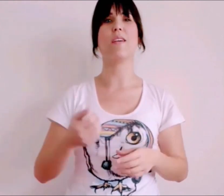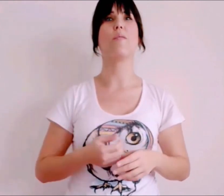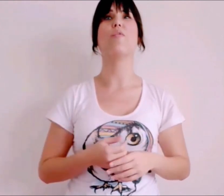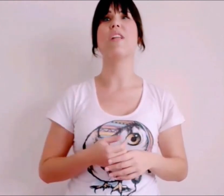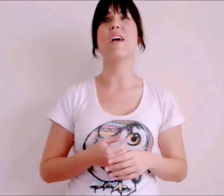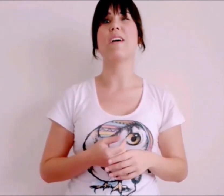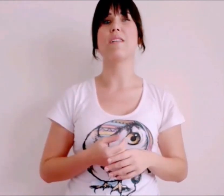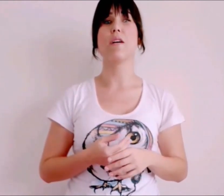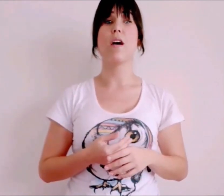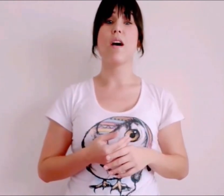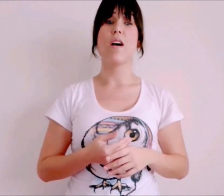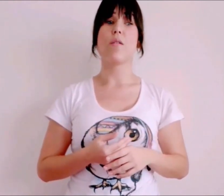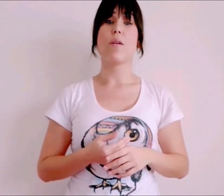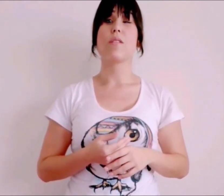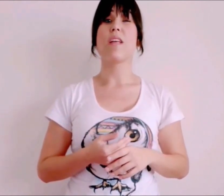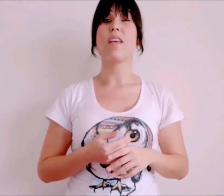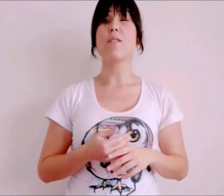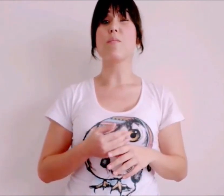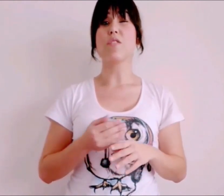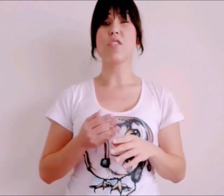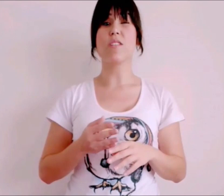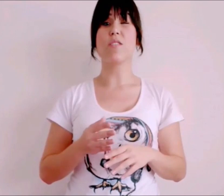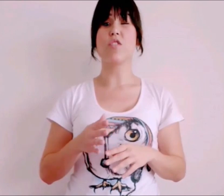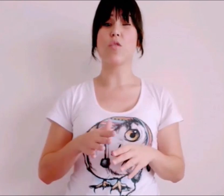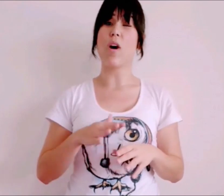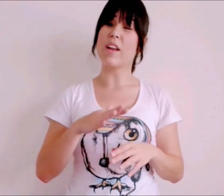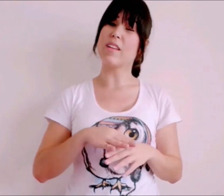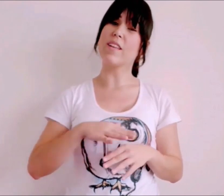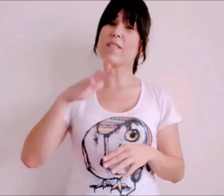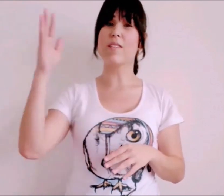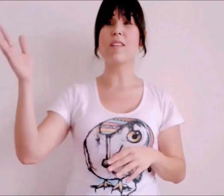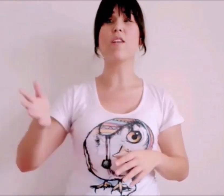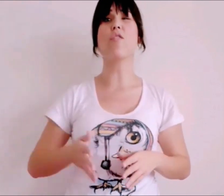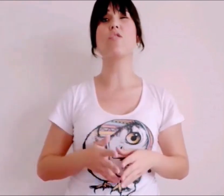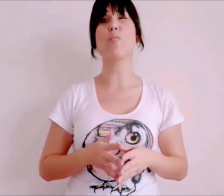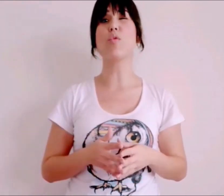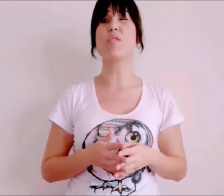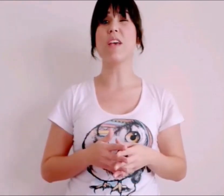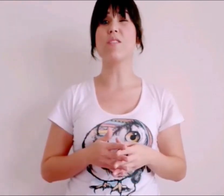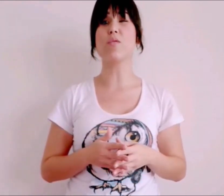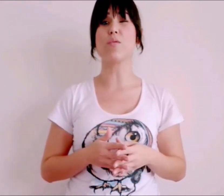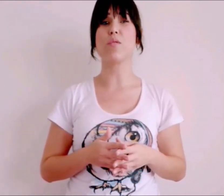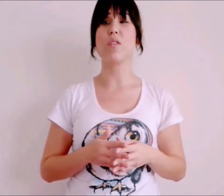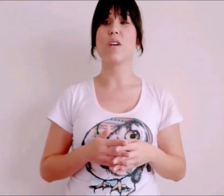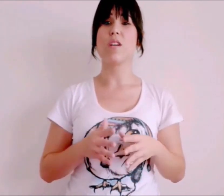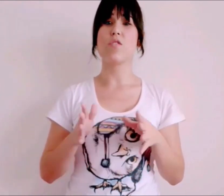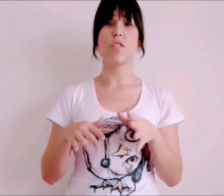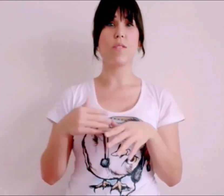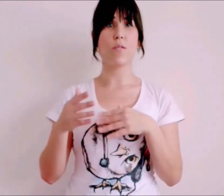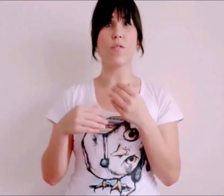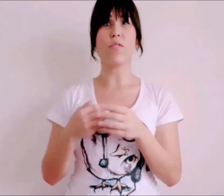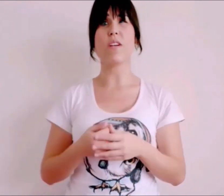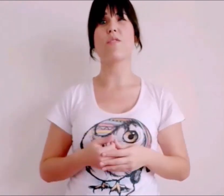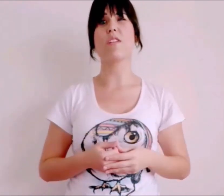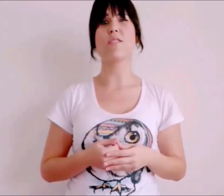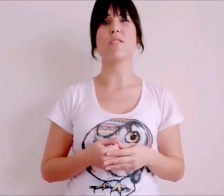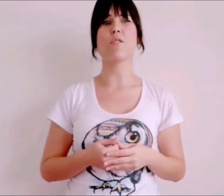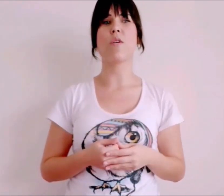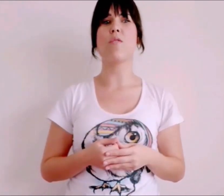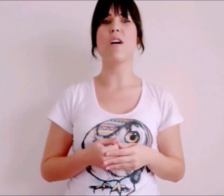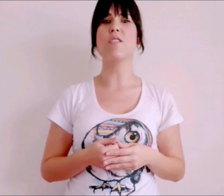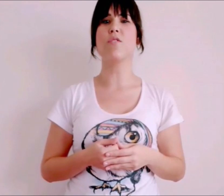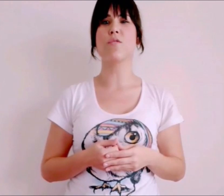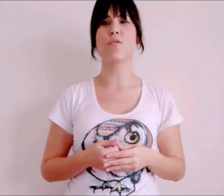se mulher, tem uma chance de 40% a 68% de sofrer